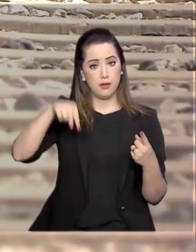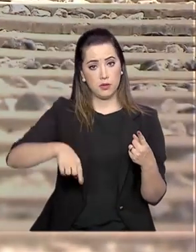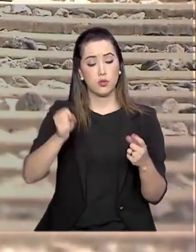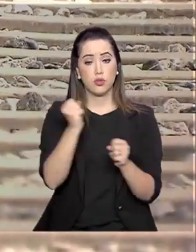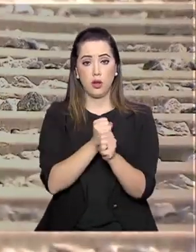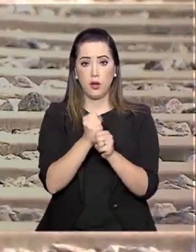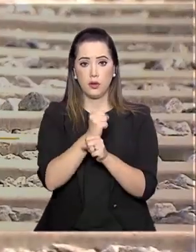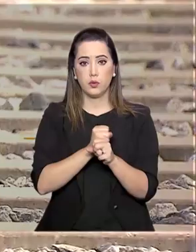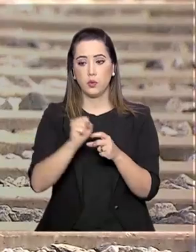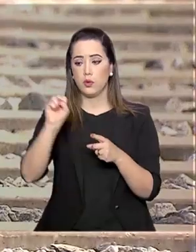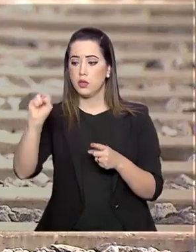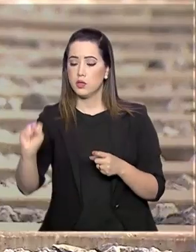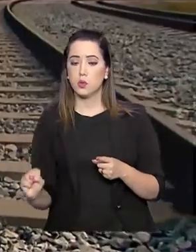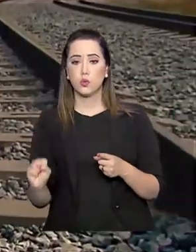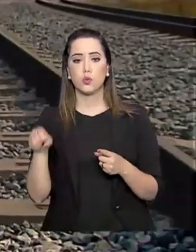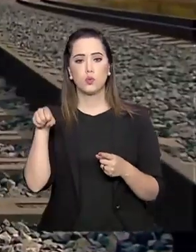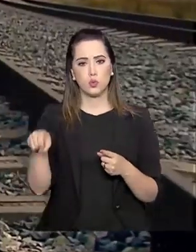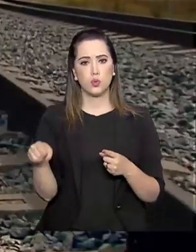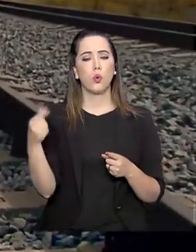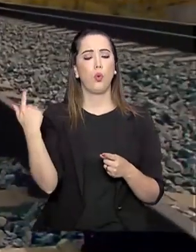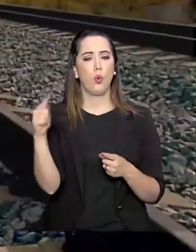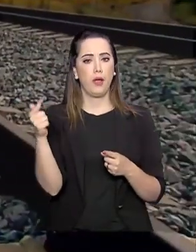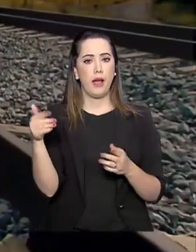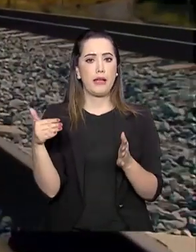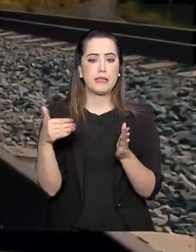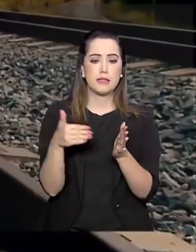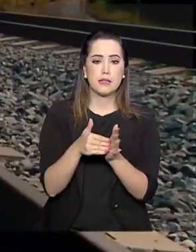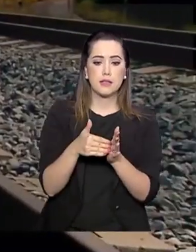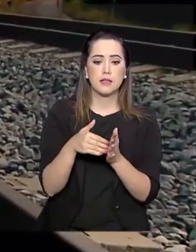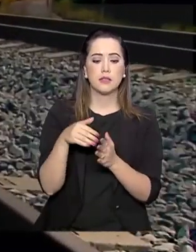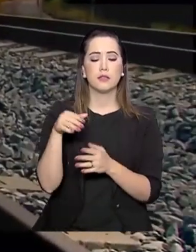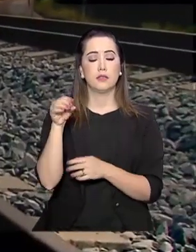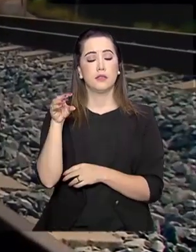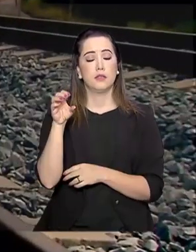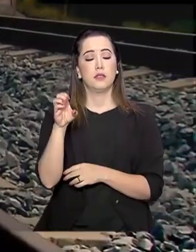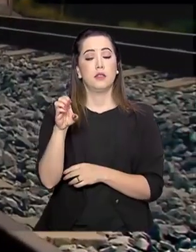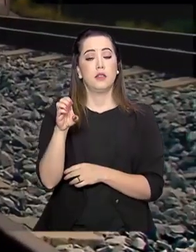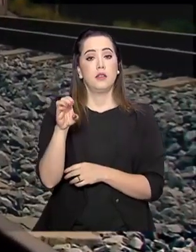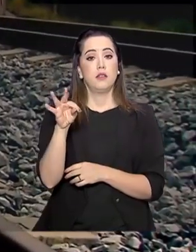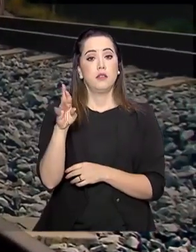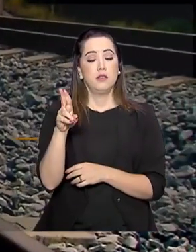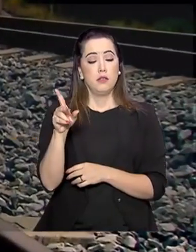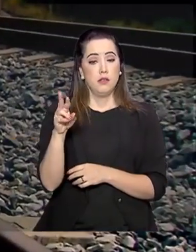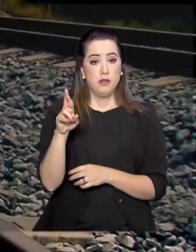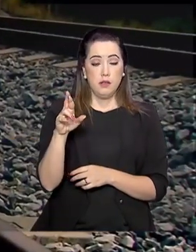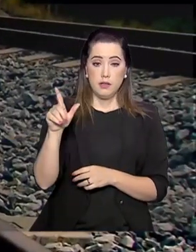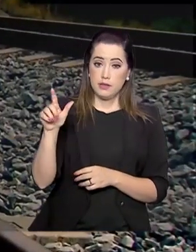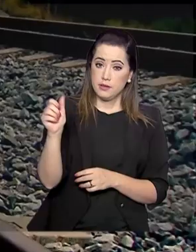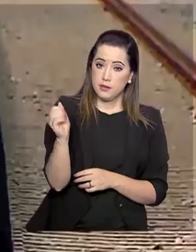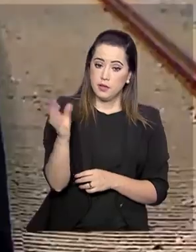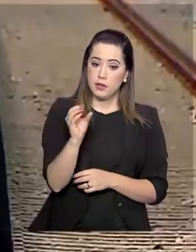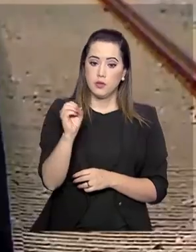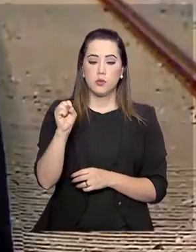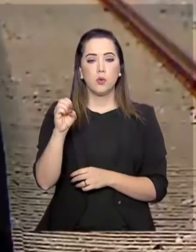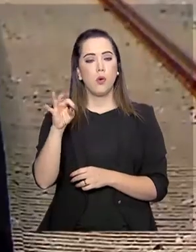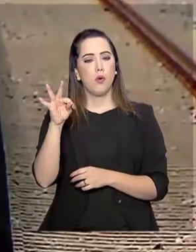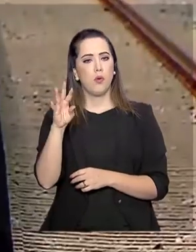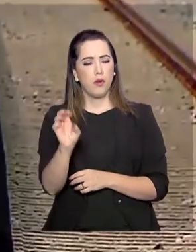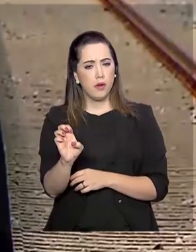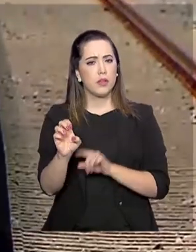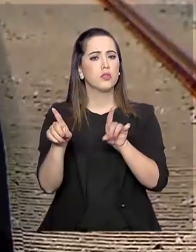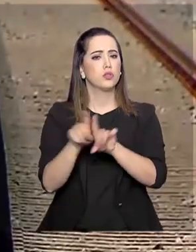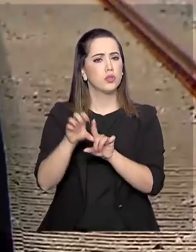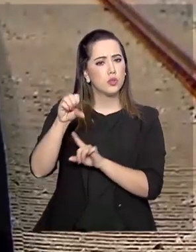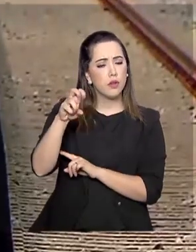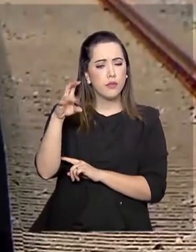entre Ouro Verde de Goiás e Estrela do Oeste, que está com 95% das obras concluídas e deve começar a